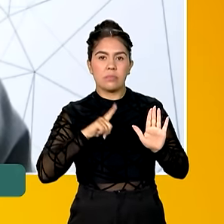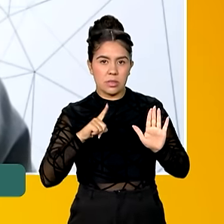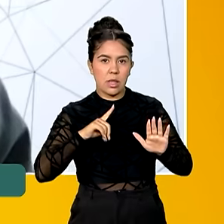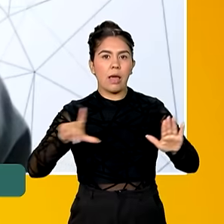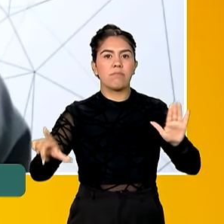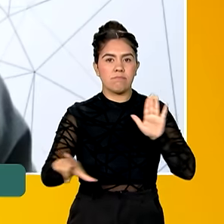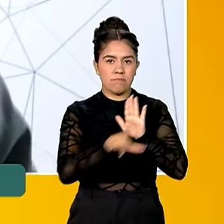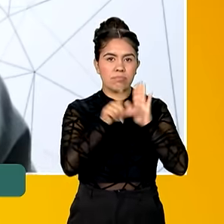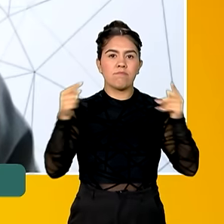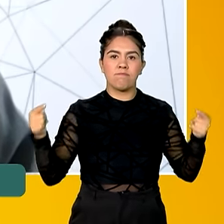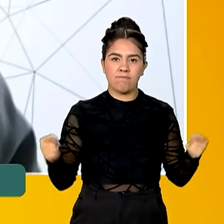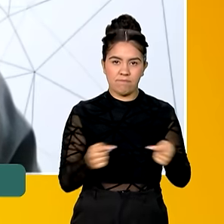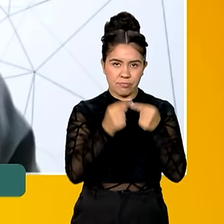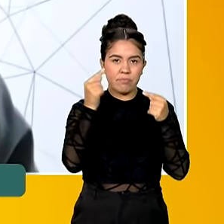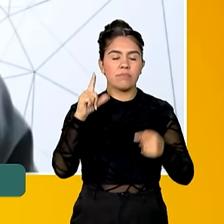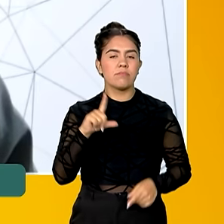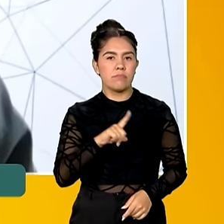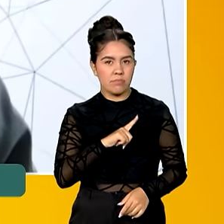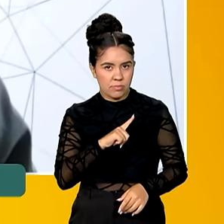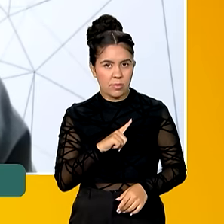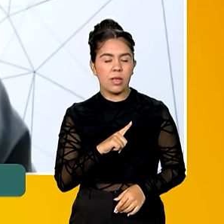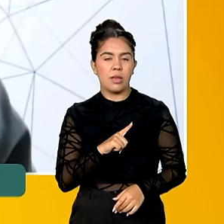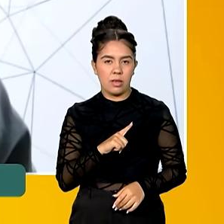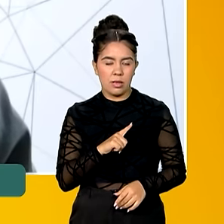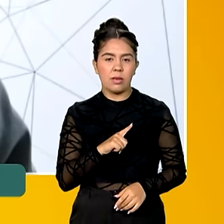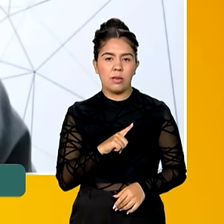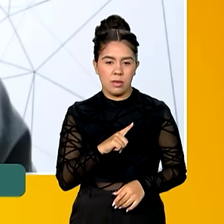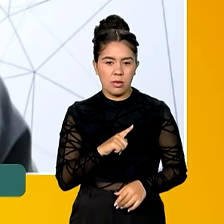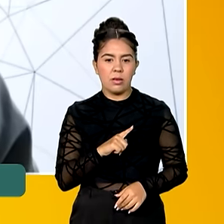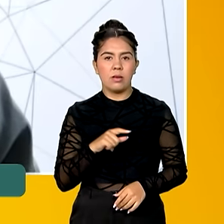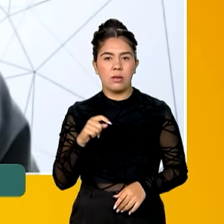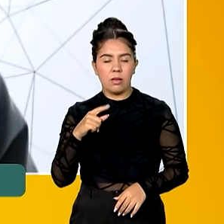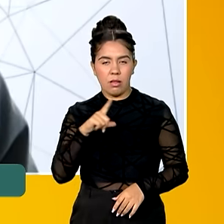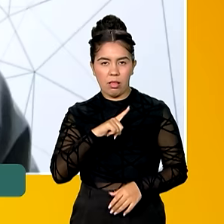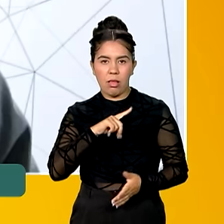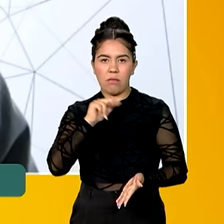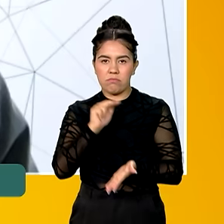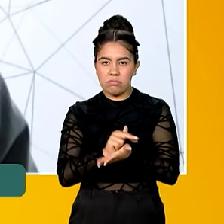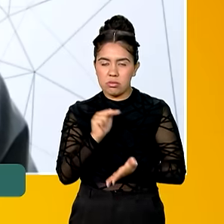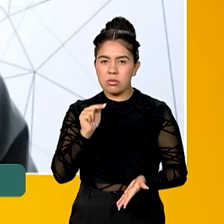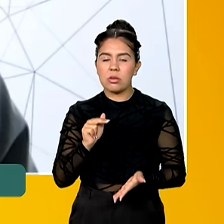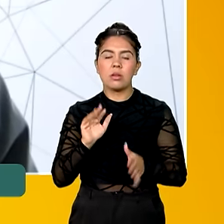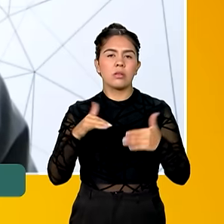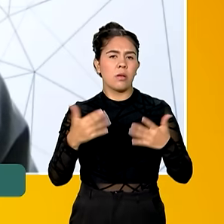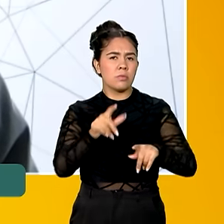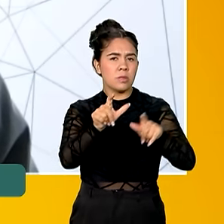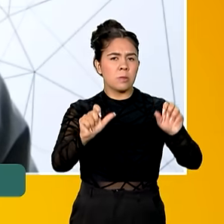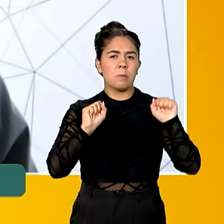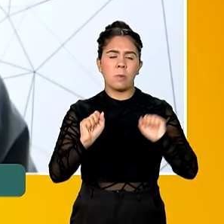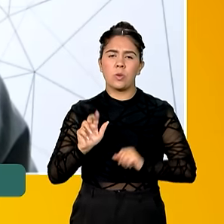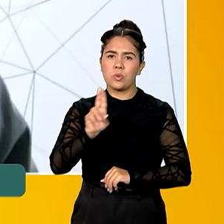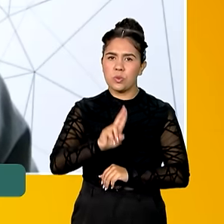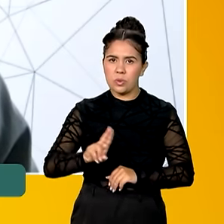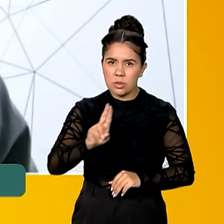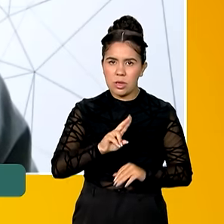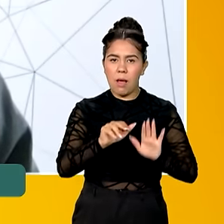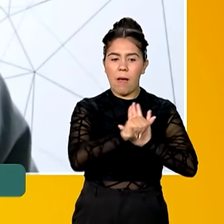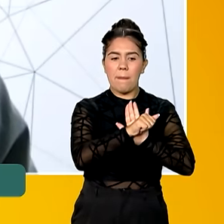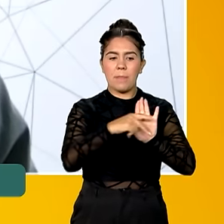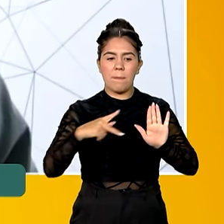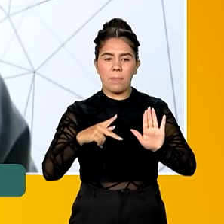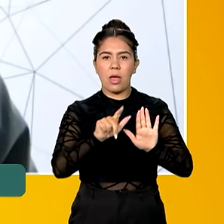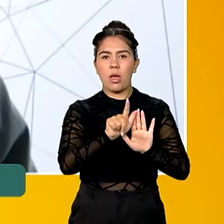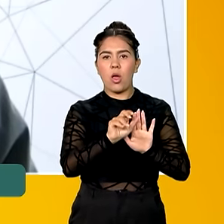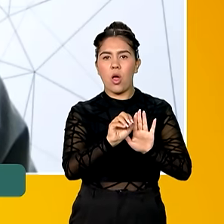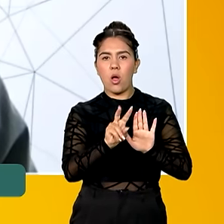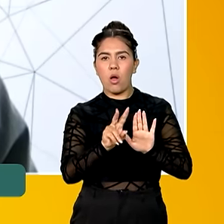legal. Não é simplesmente uma solução tecnológica, mas isso tem valor legal. E o cidadão pode utilizar ela tanto pelo aplicativo Gov.br, no menu